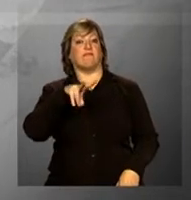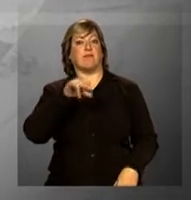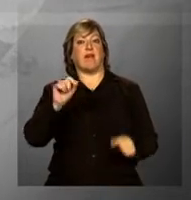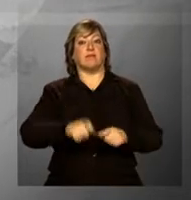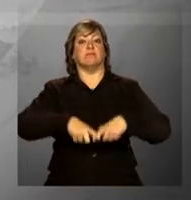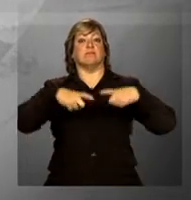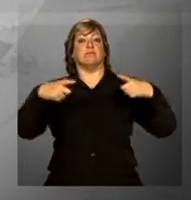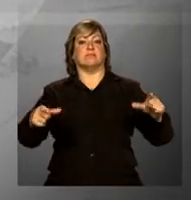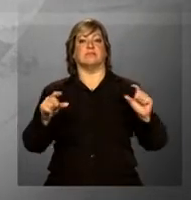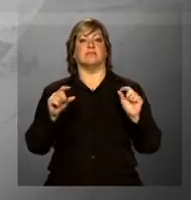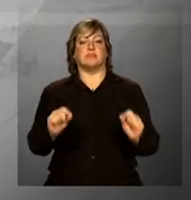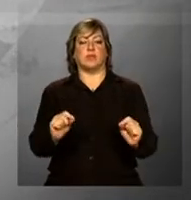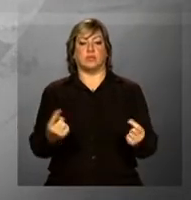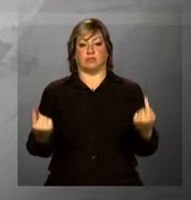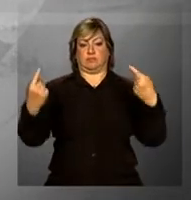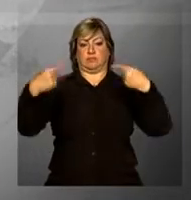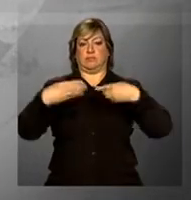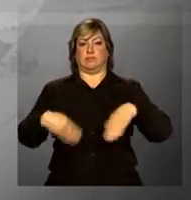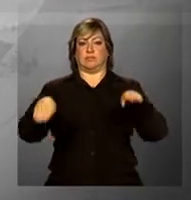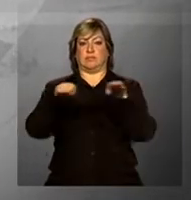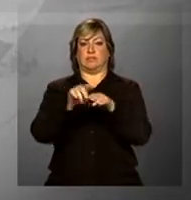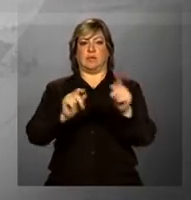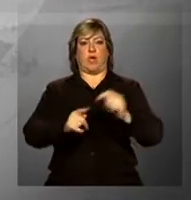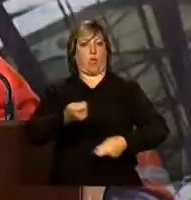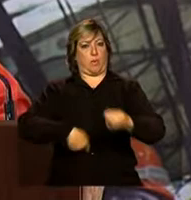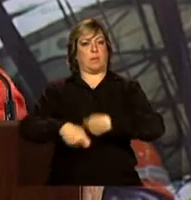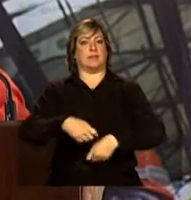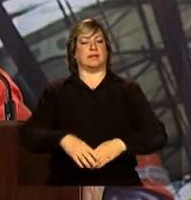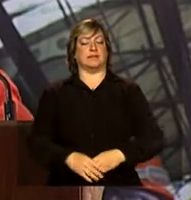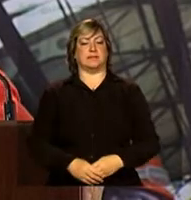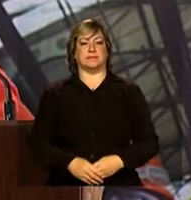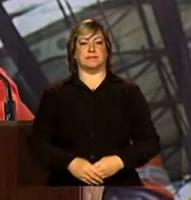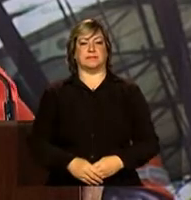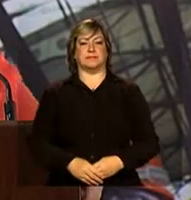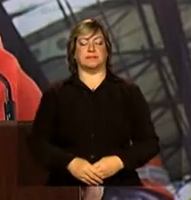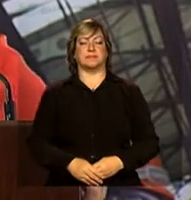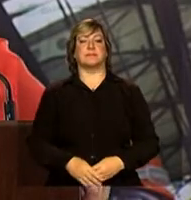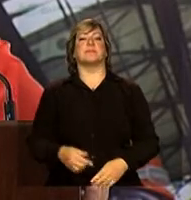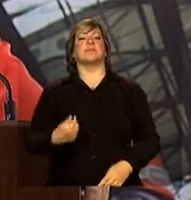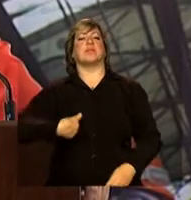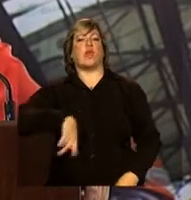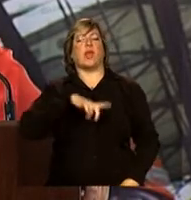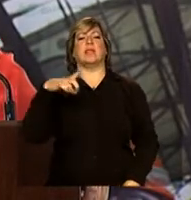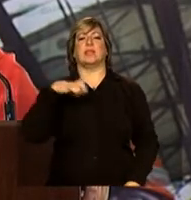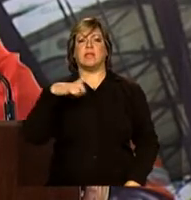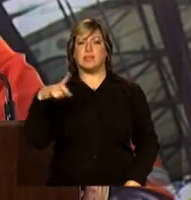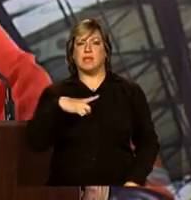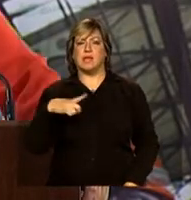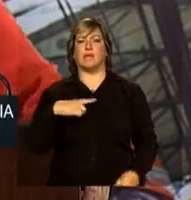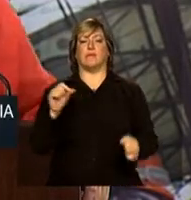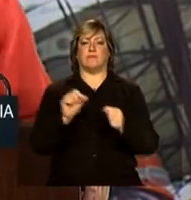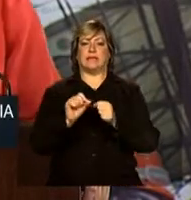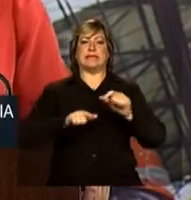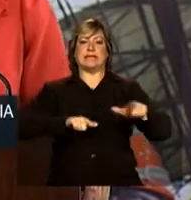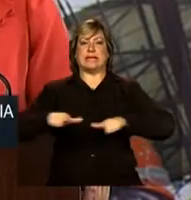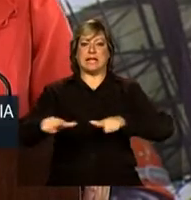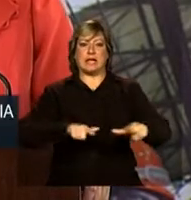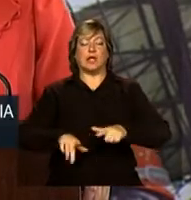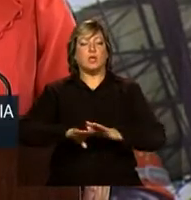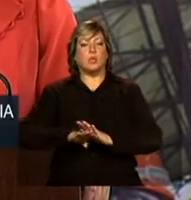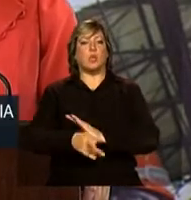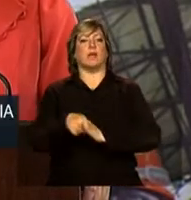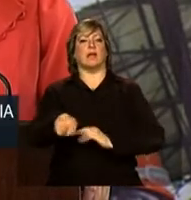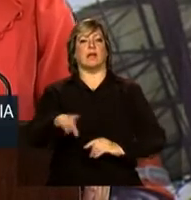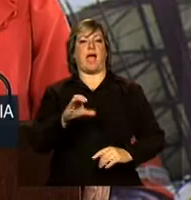ampliar a competitividade da economia. Temos atuado para tornar a carga